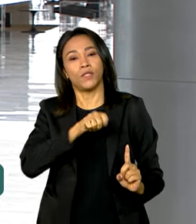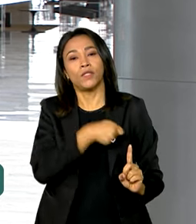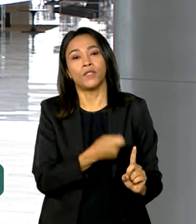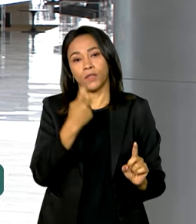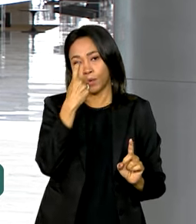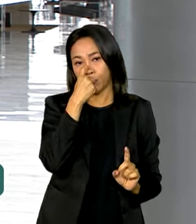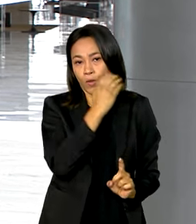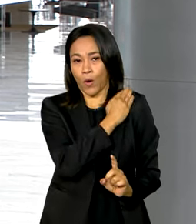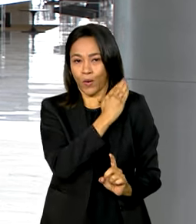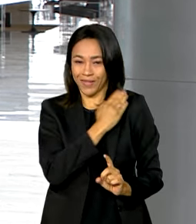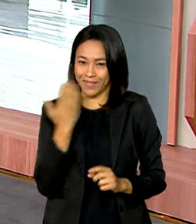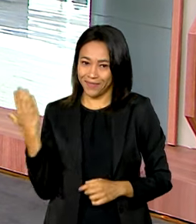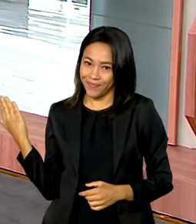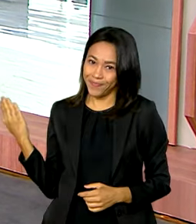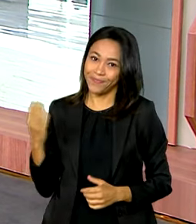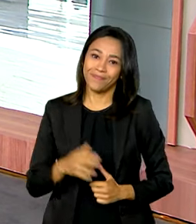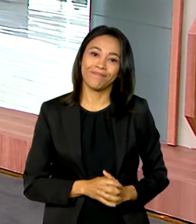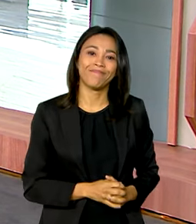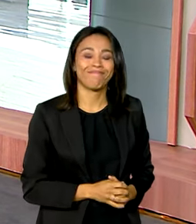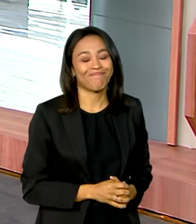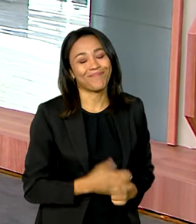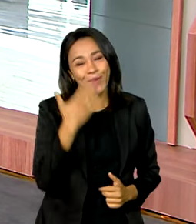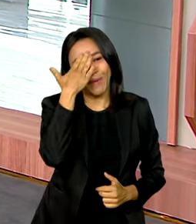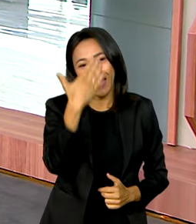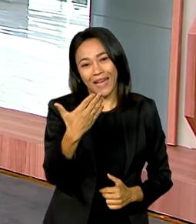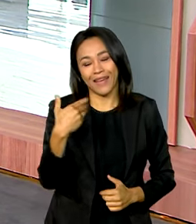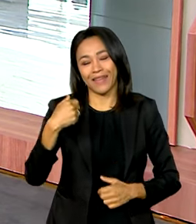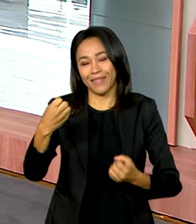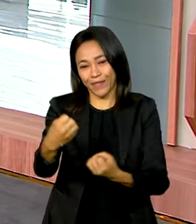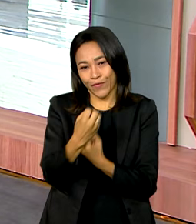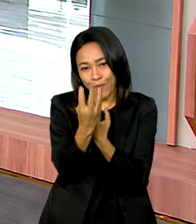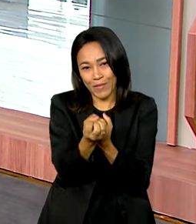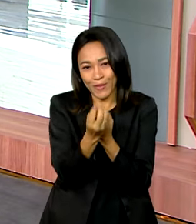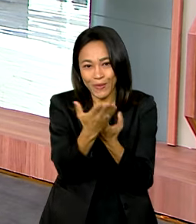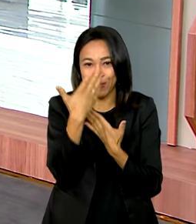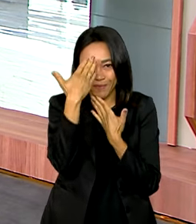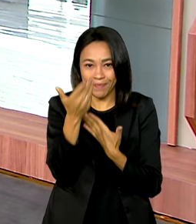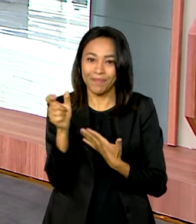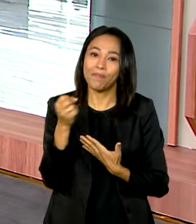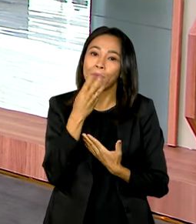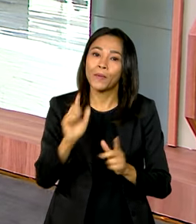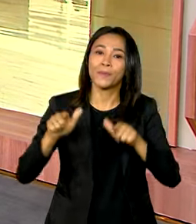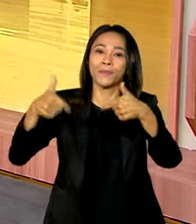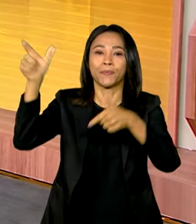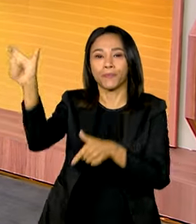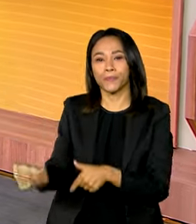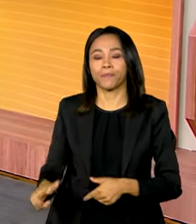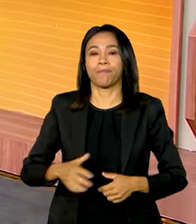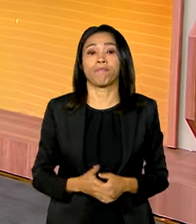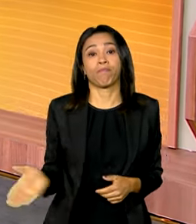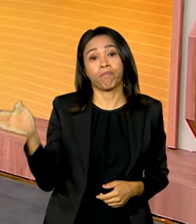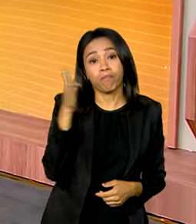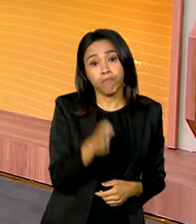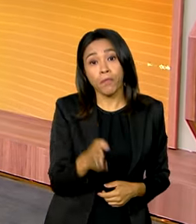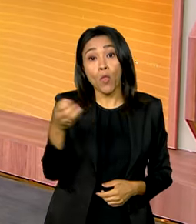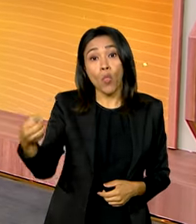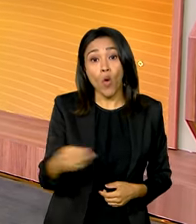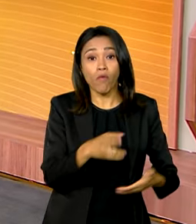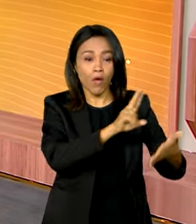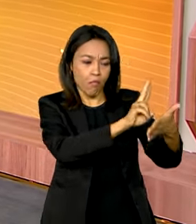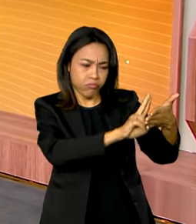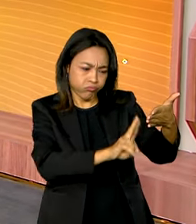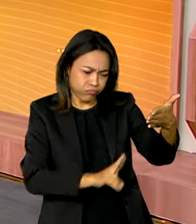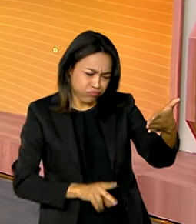Vanessa, volto com você no estúdio. Ok, Jéssica, obrigada pelas informações, bom trabalho para você. E uma nova lista de sites